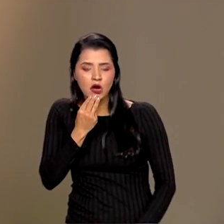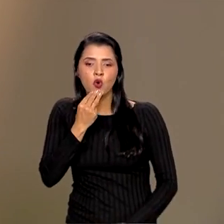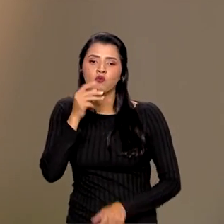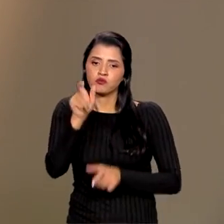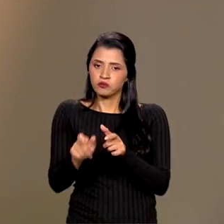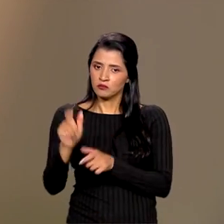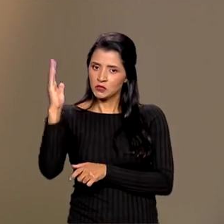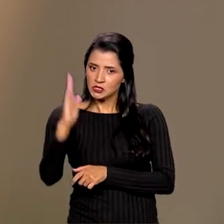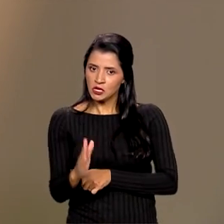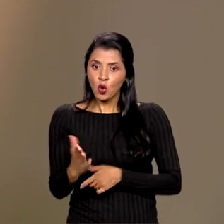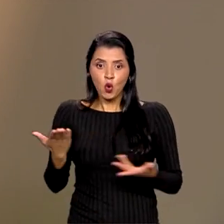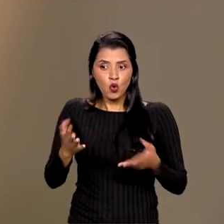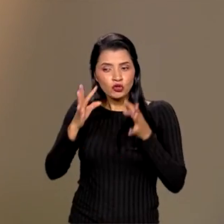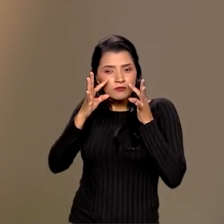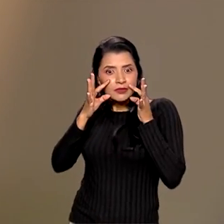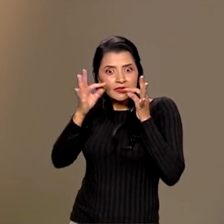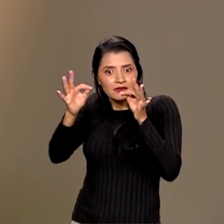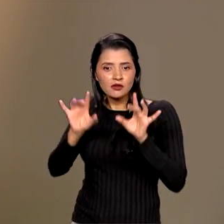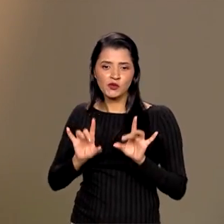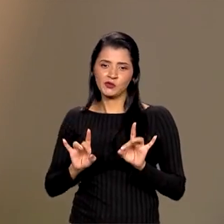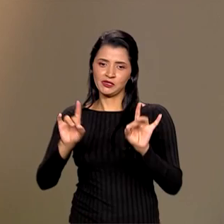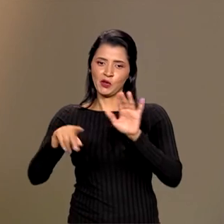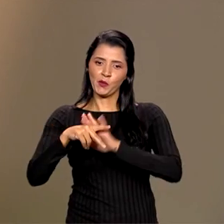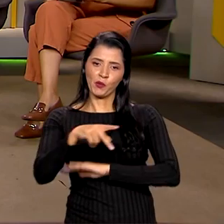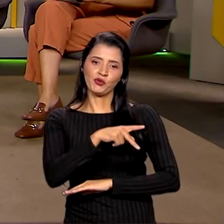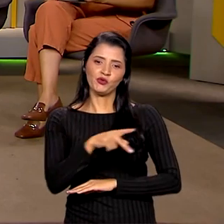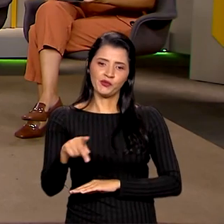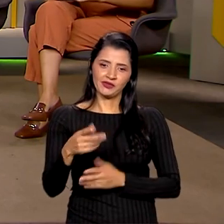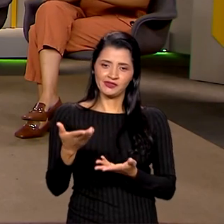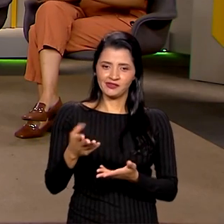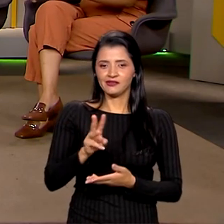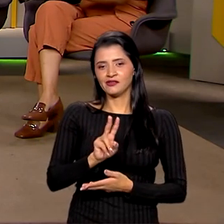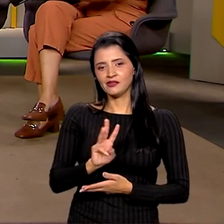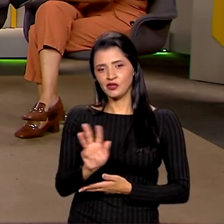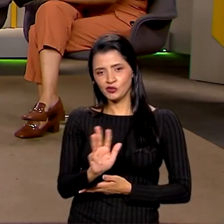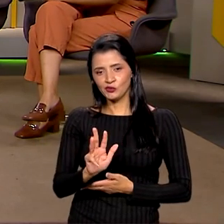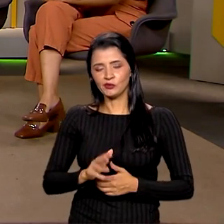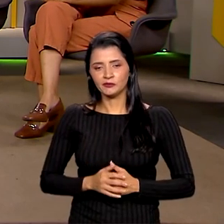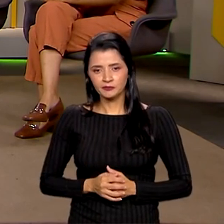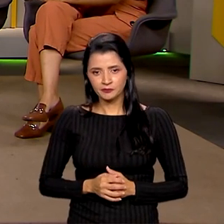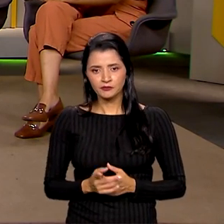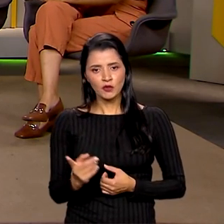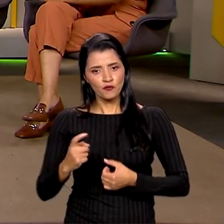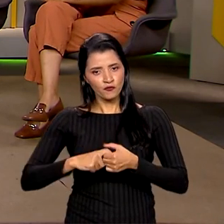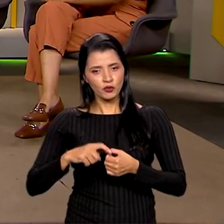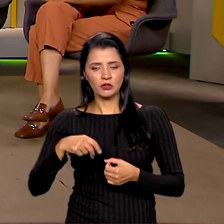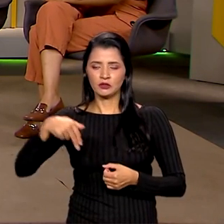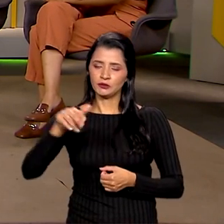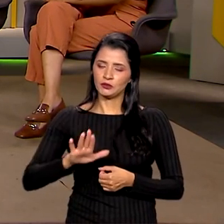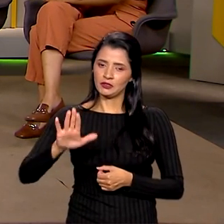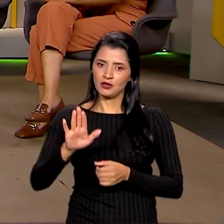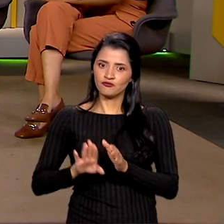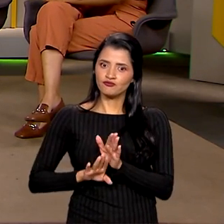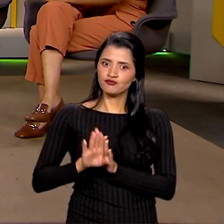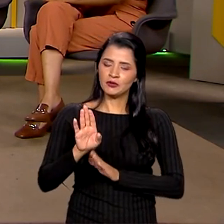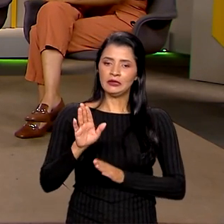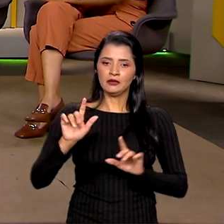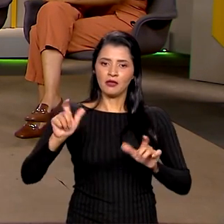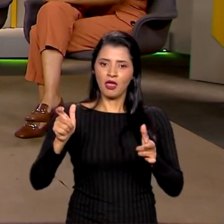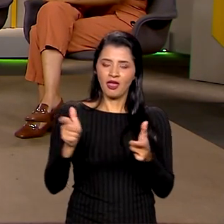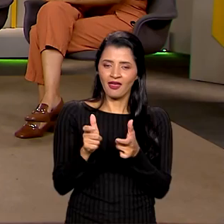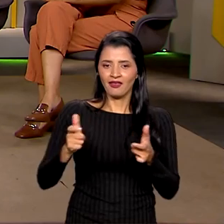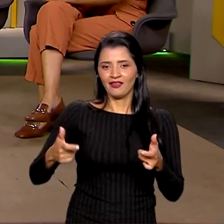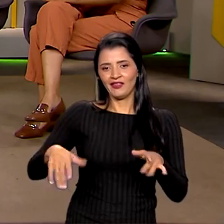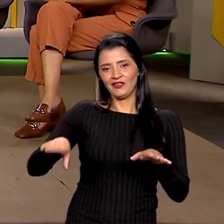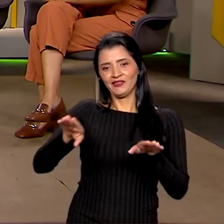tendo hoje uma atenção especial do governo do presidente Lula. O Nordeste voltando a crescer e diminuindo essas desigualdades regionais, não é?